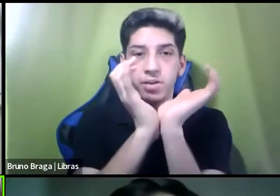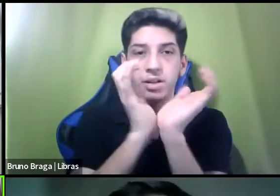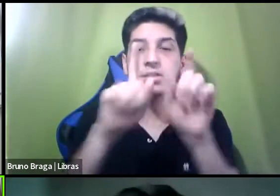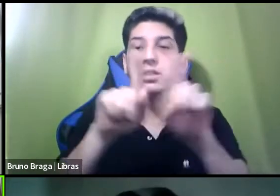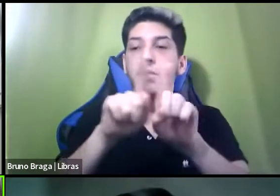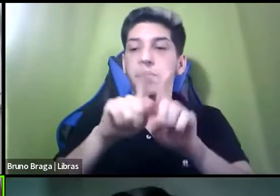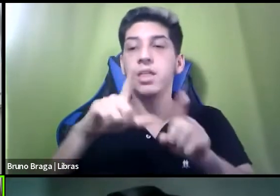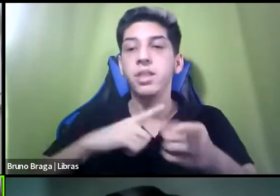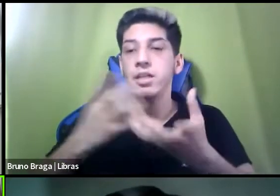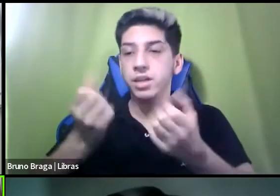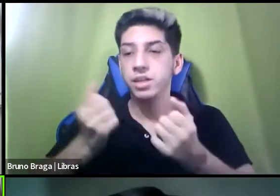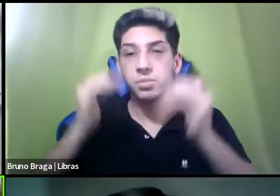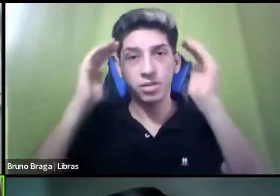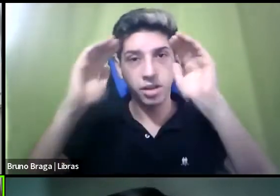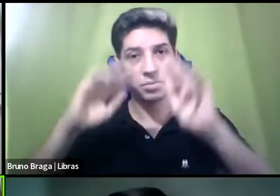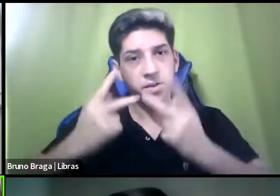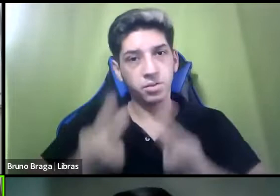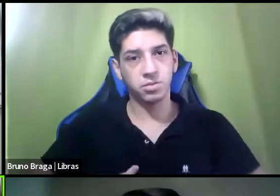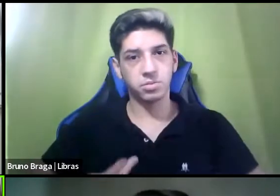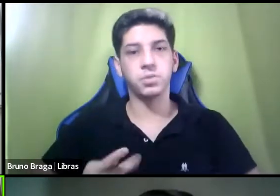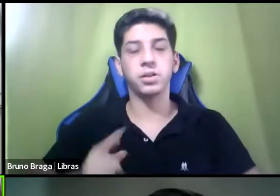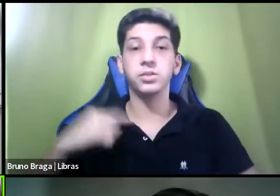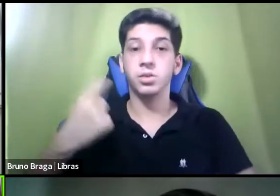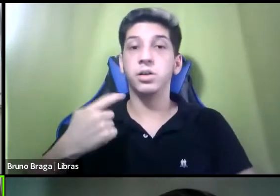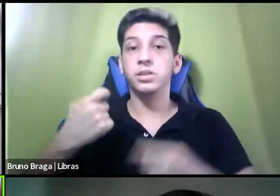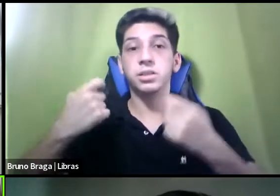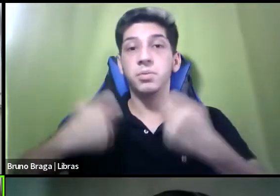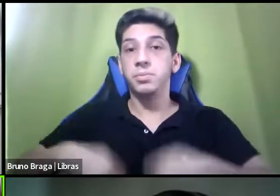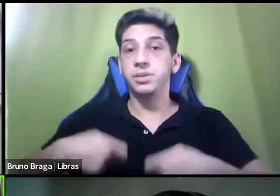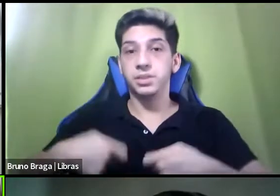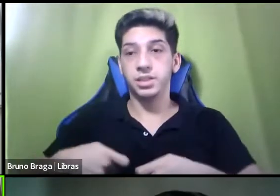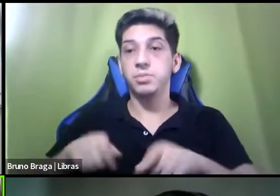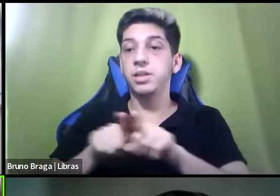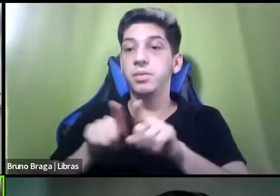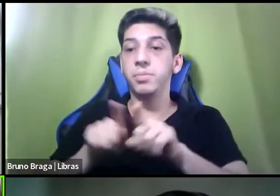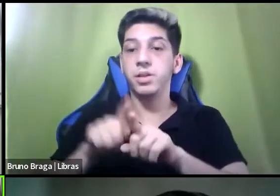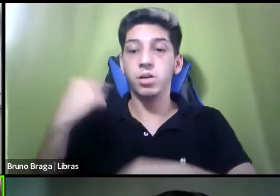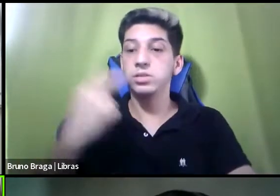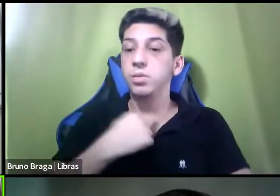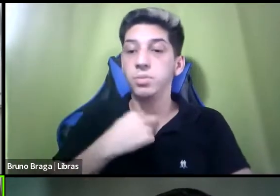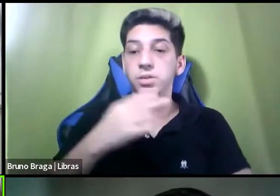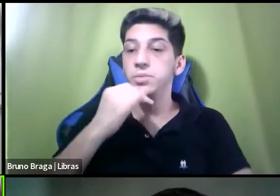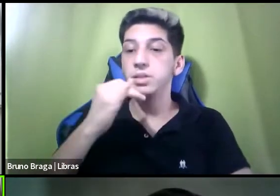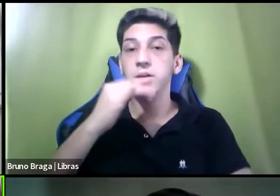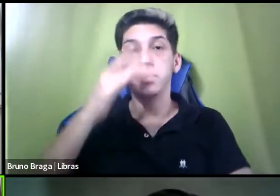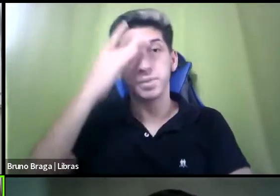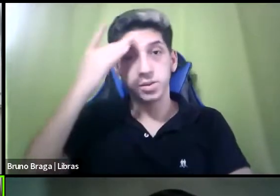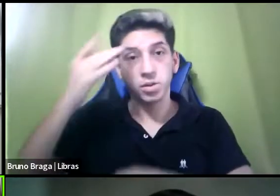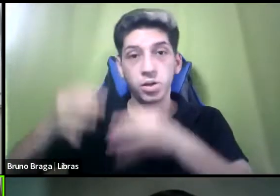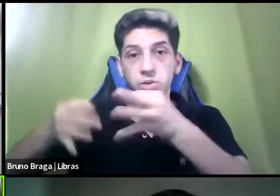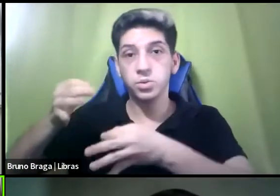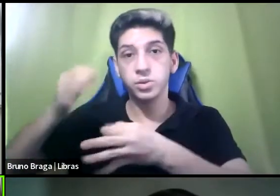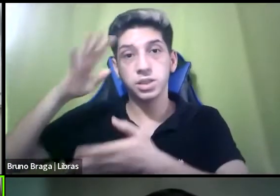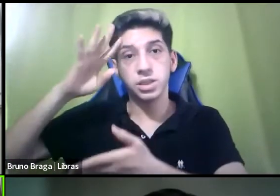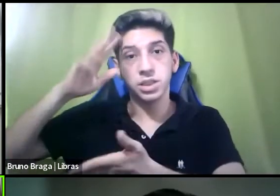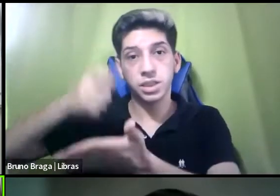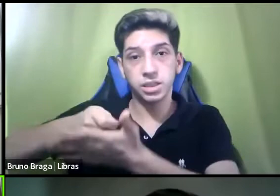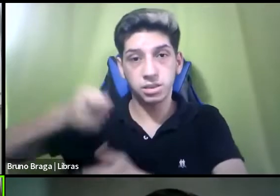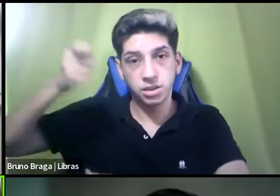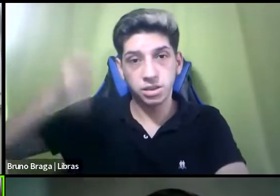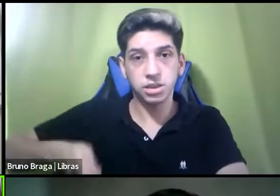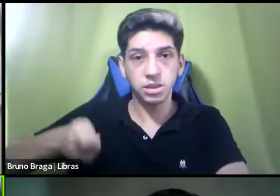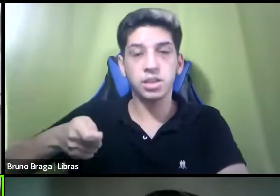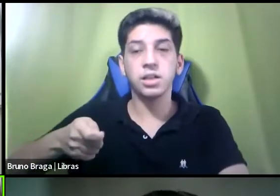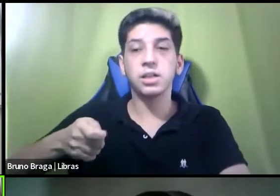é necessário, nós não podemos, por exemplo, o juiz determinar que a pessoa vá